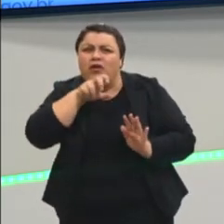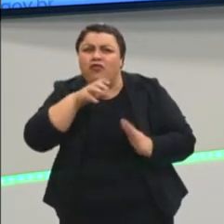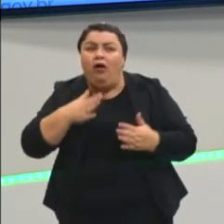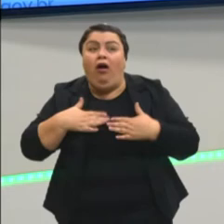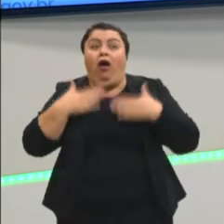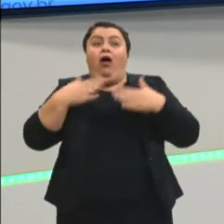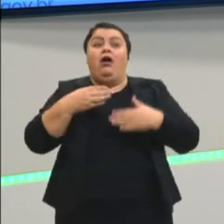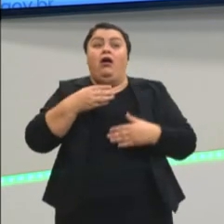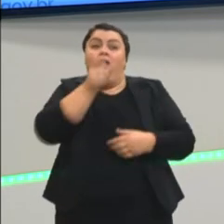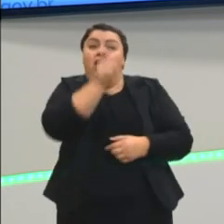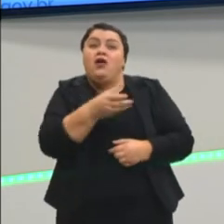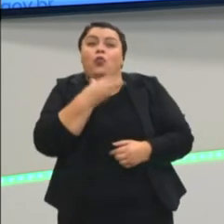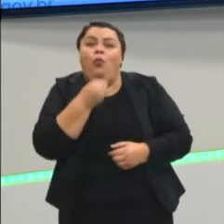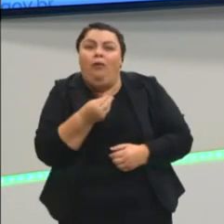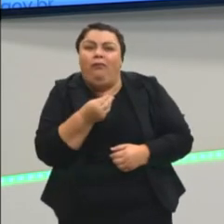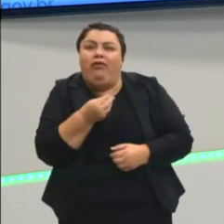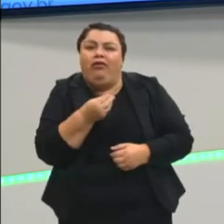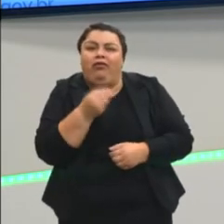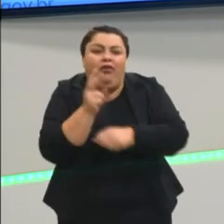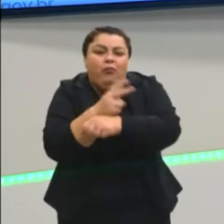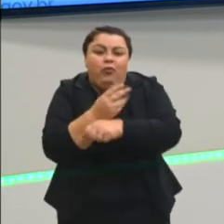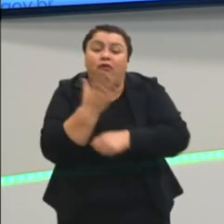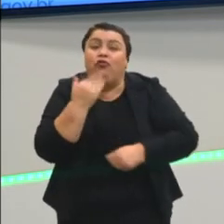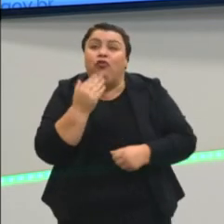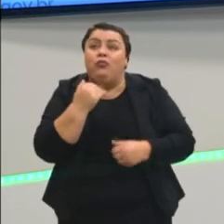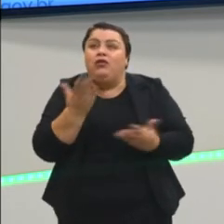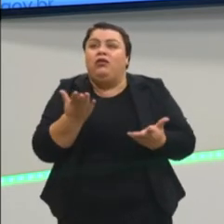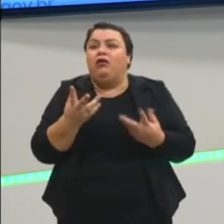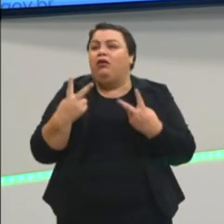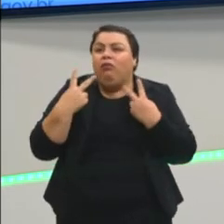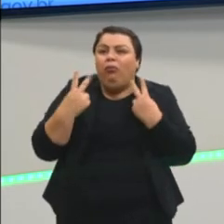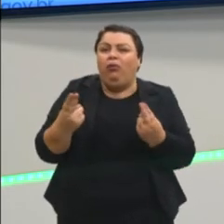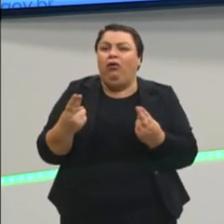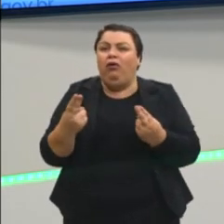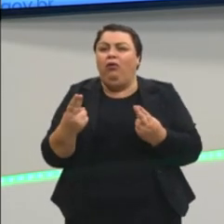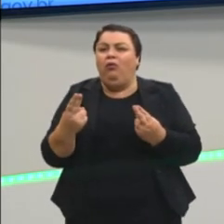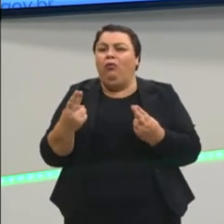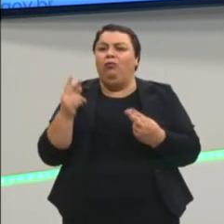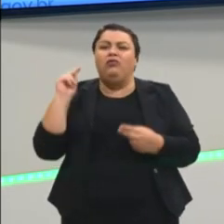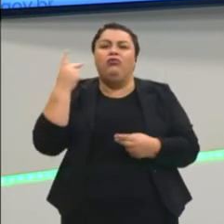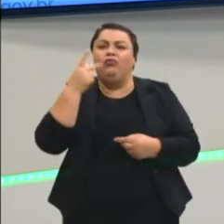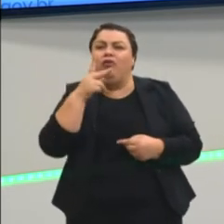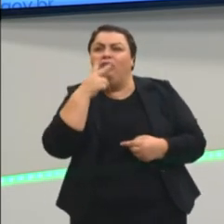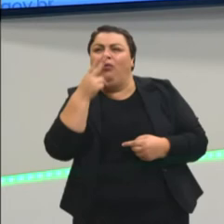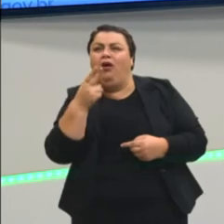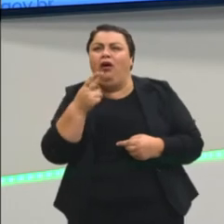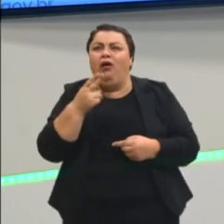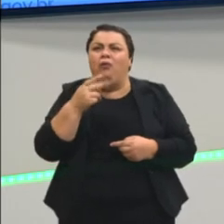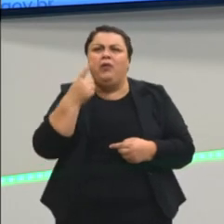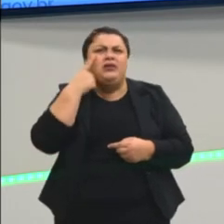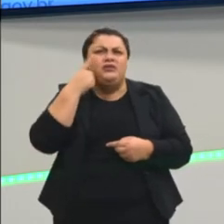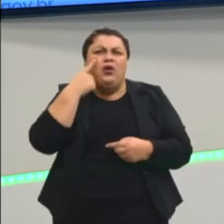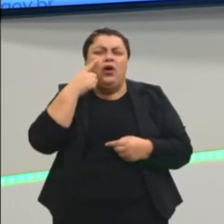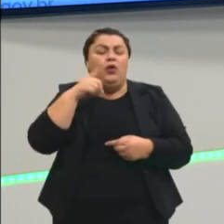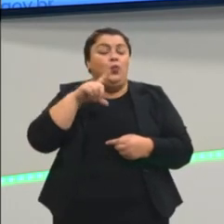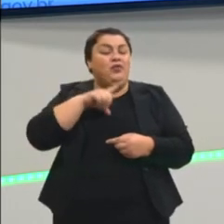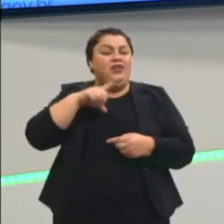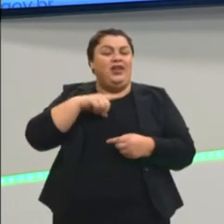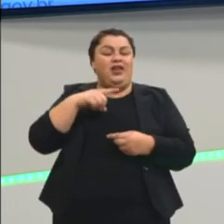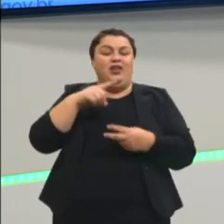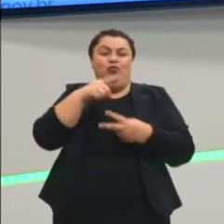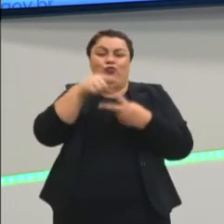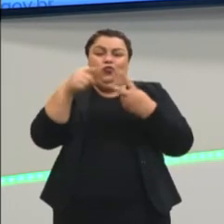homem. Ele estava atrás de comida. Exatamente a mesma história. Mas olha como a gente tem duas maneiras